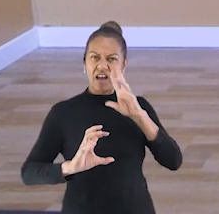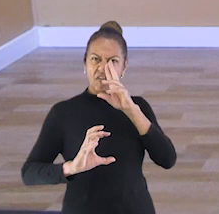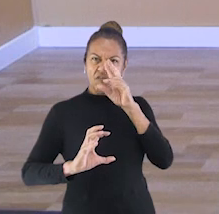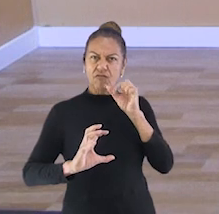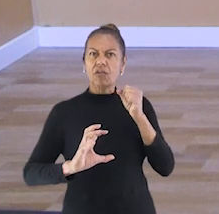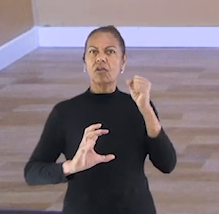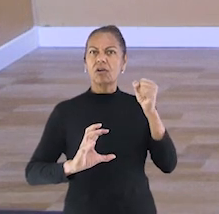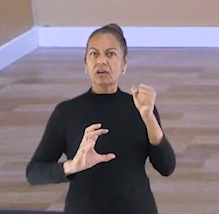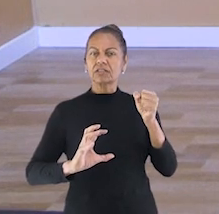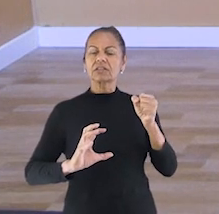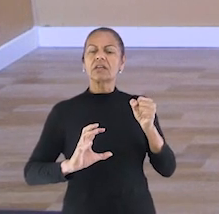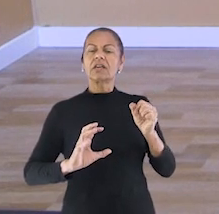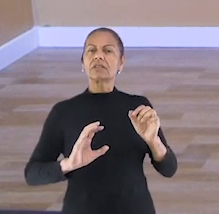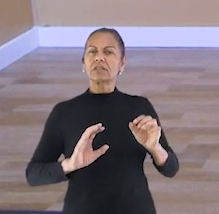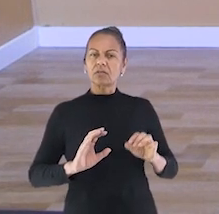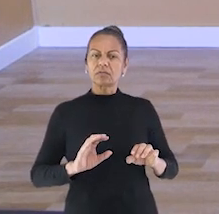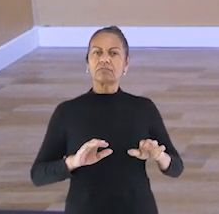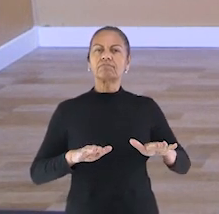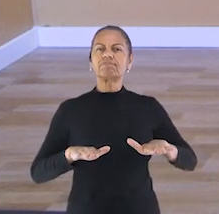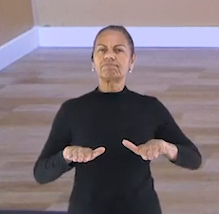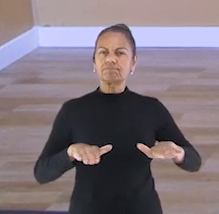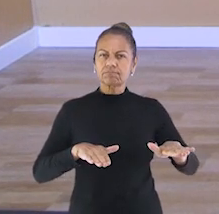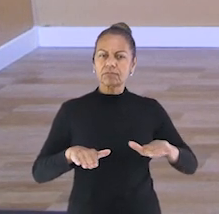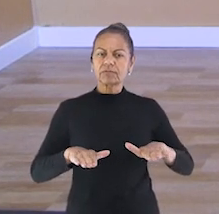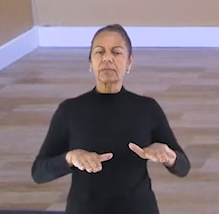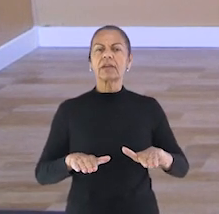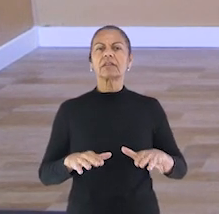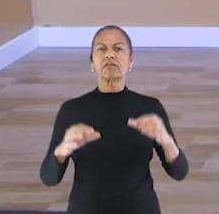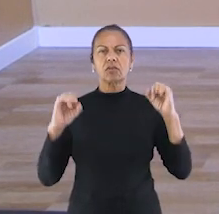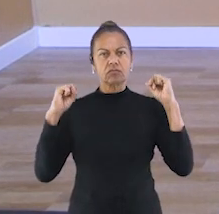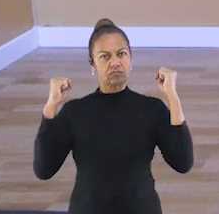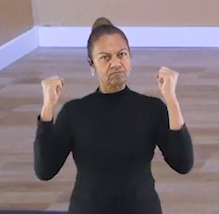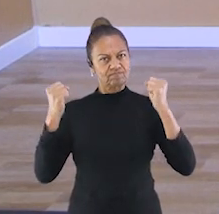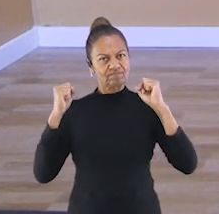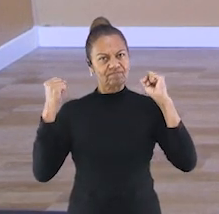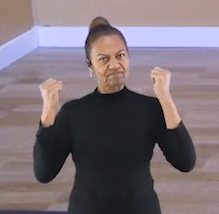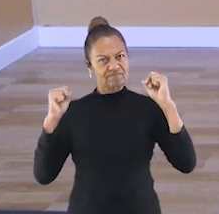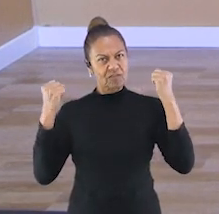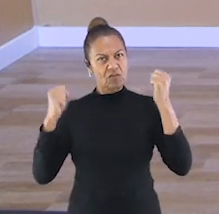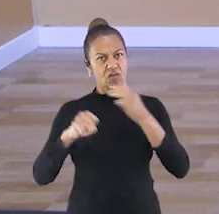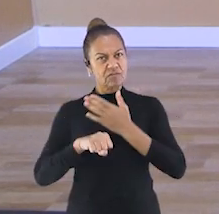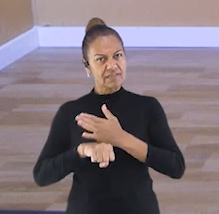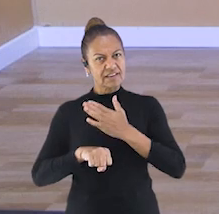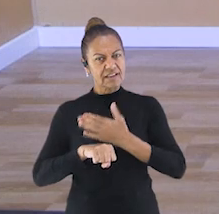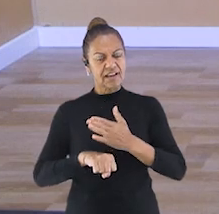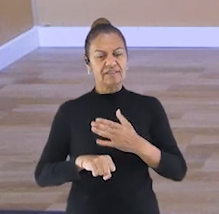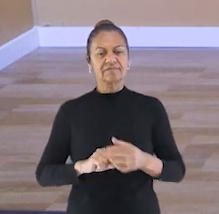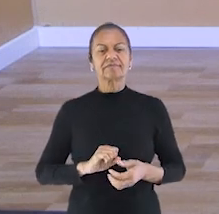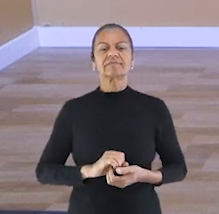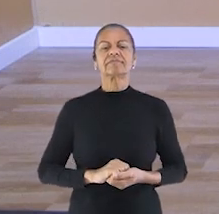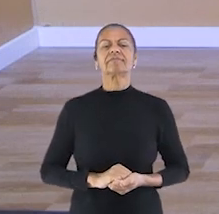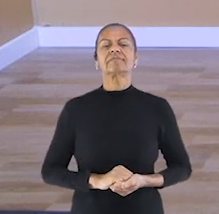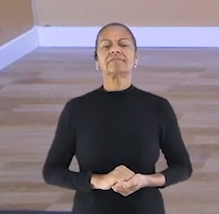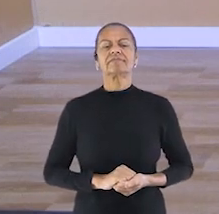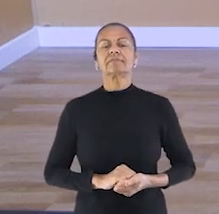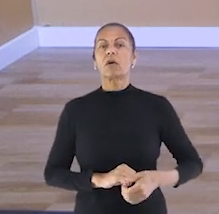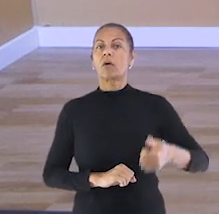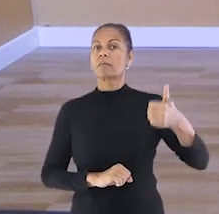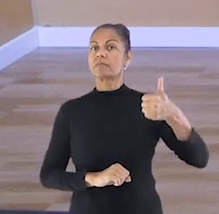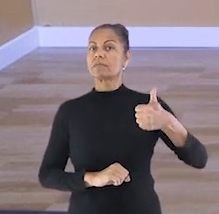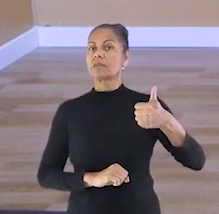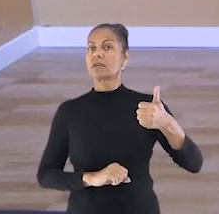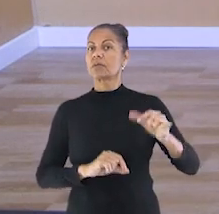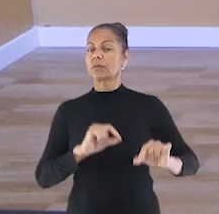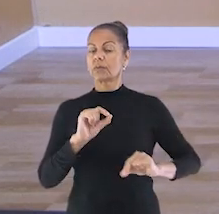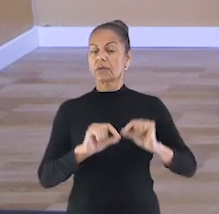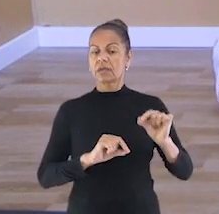da mesma região trabalhada. Então, partiu? Vamos lá, estudantes! Primeiro exercício,